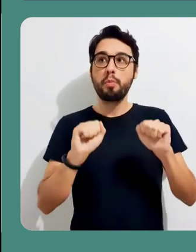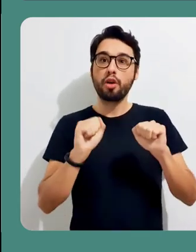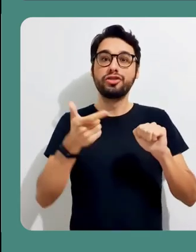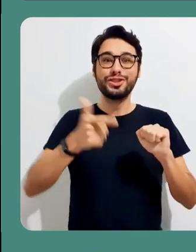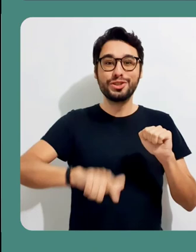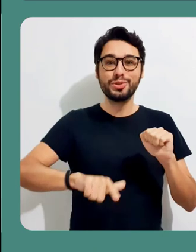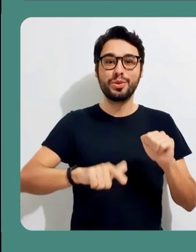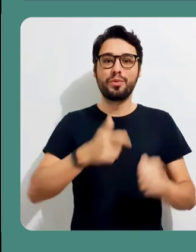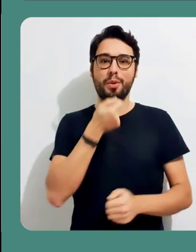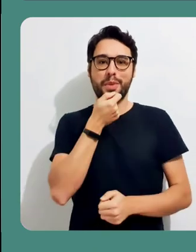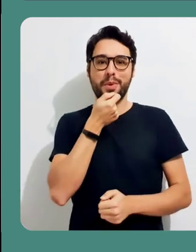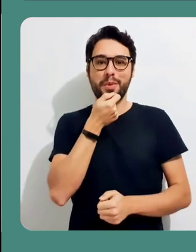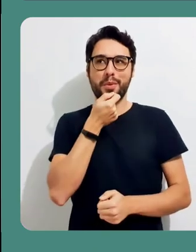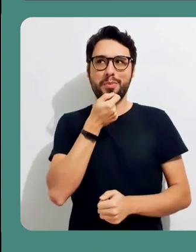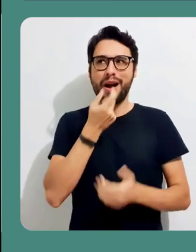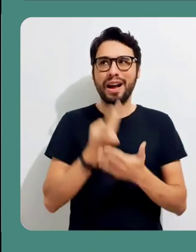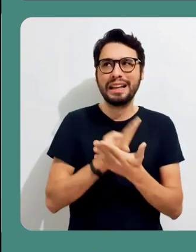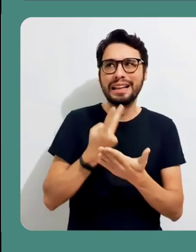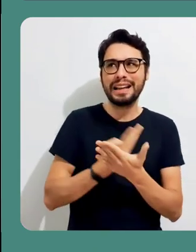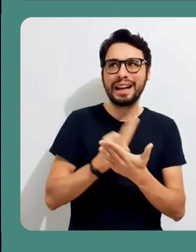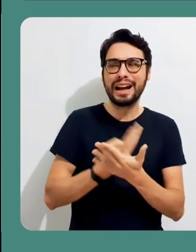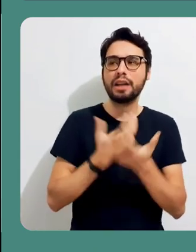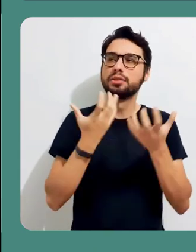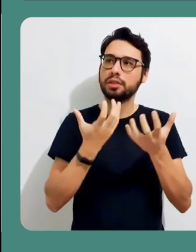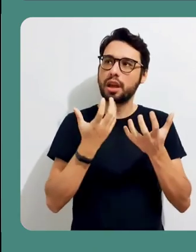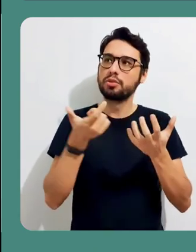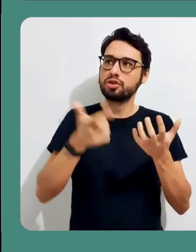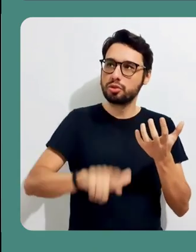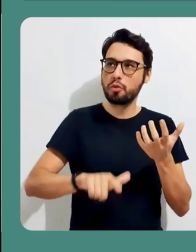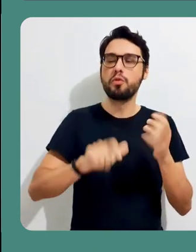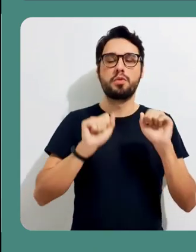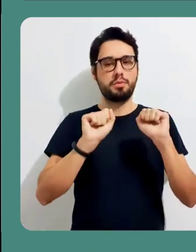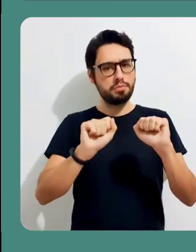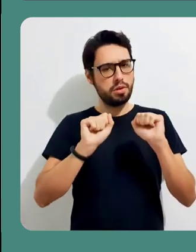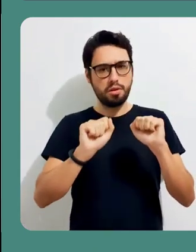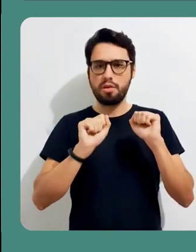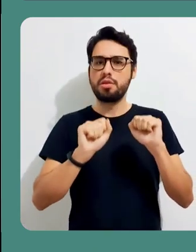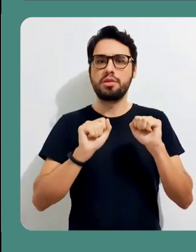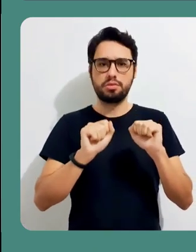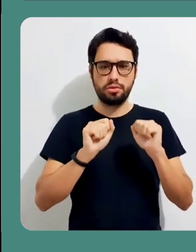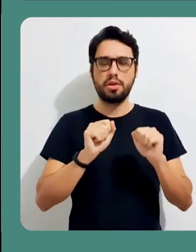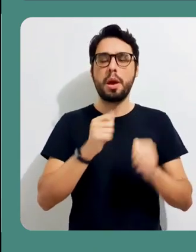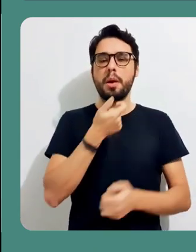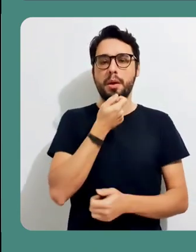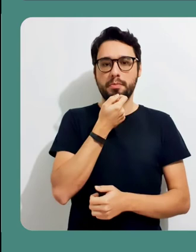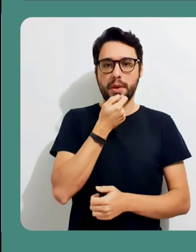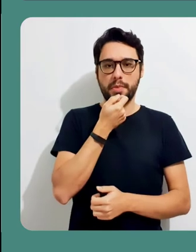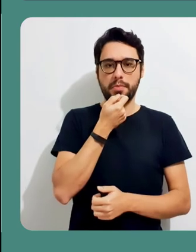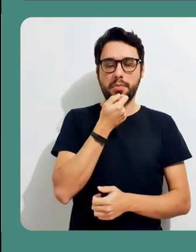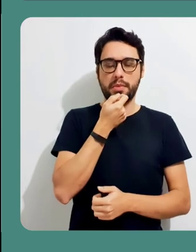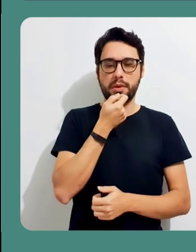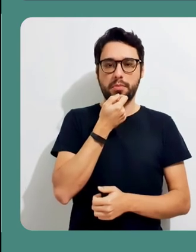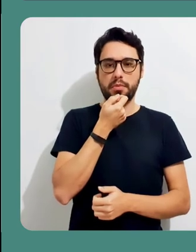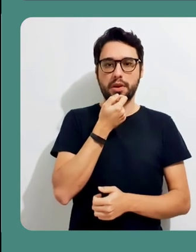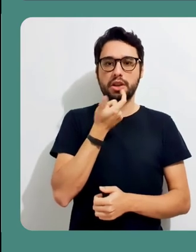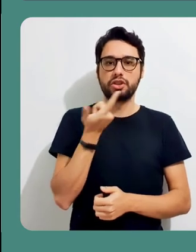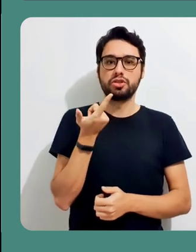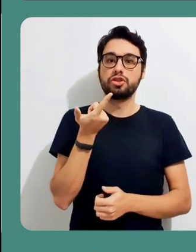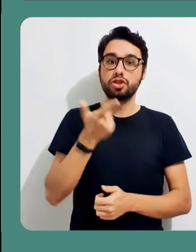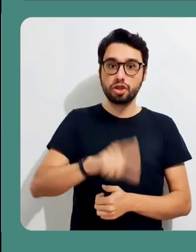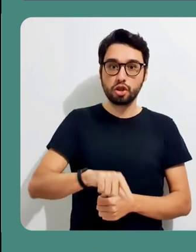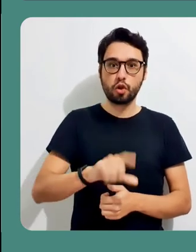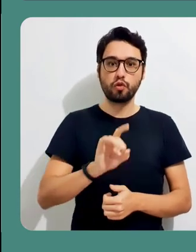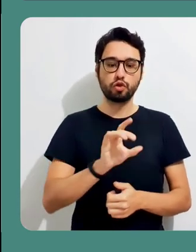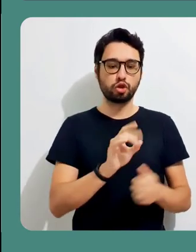de silêncio, ou eu posso regravar o áudio, por exemplo, ah, eu cometi um erro na minha narrativa, ou esqueci de explanar alguma